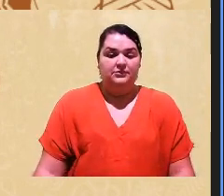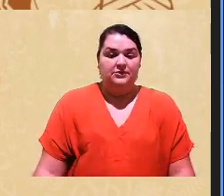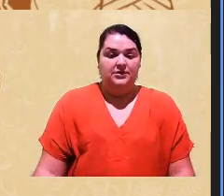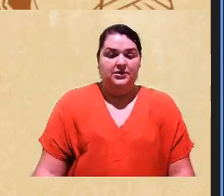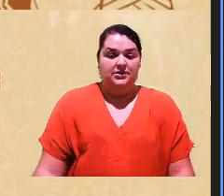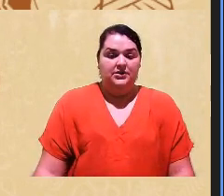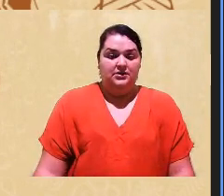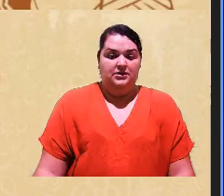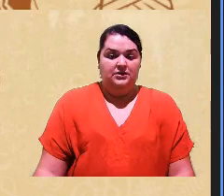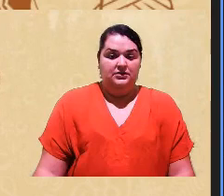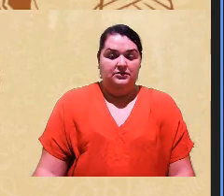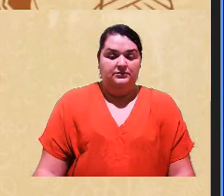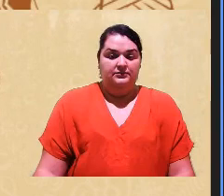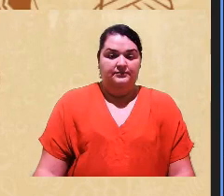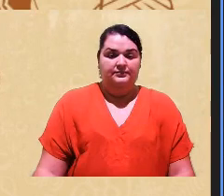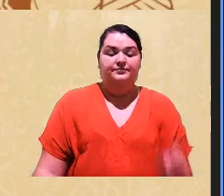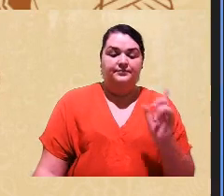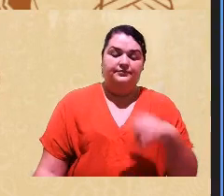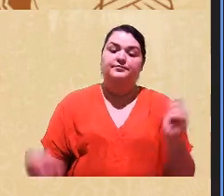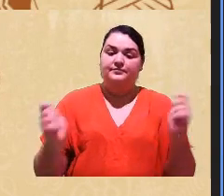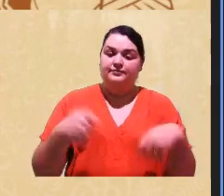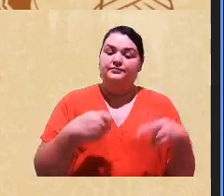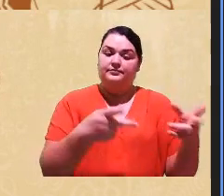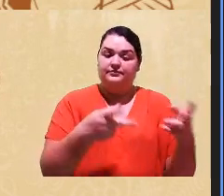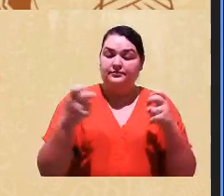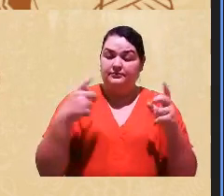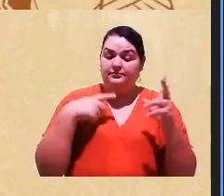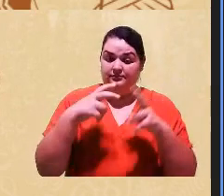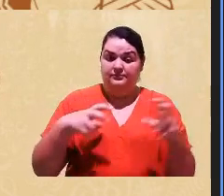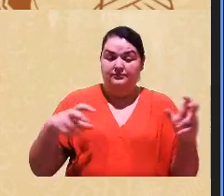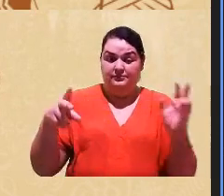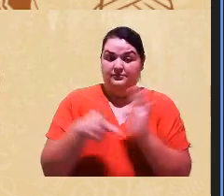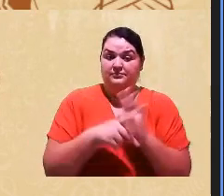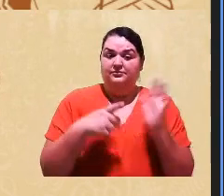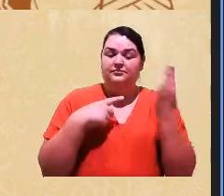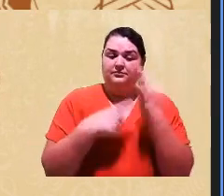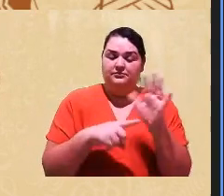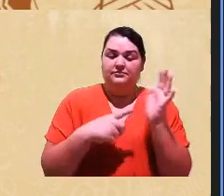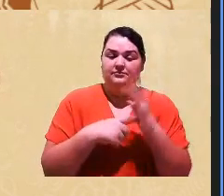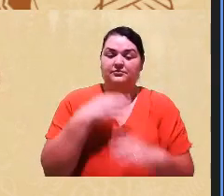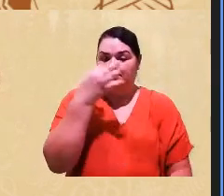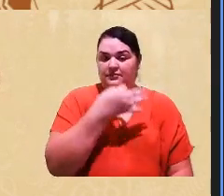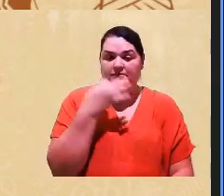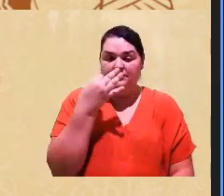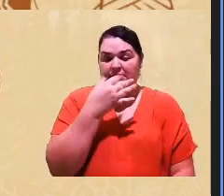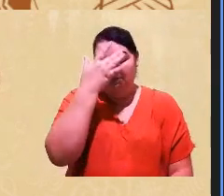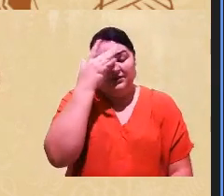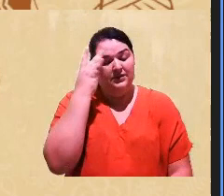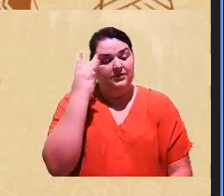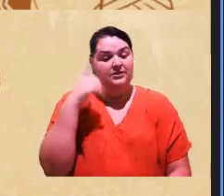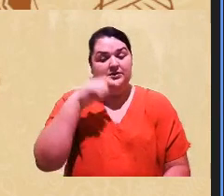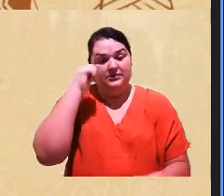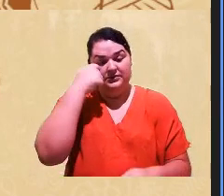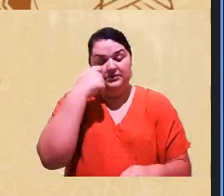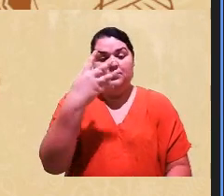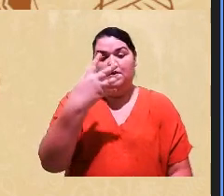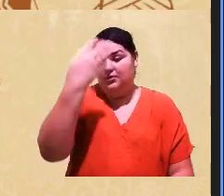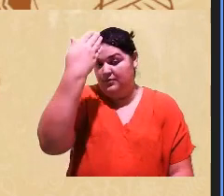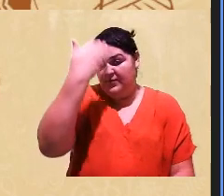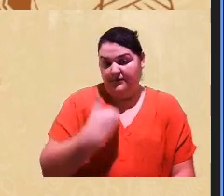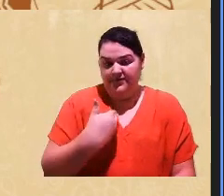É possível identificar nas bancas de aferição da autodeclaração de pessoas negras quatro perfis